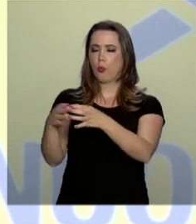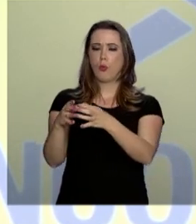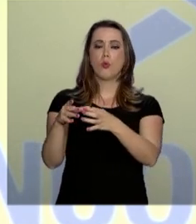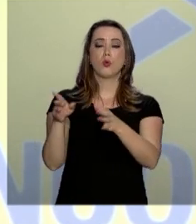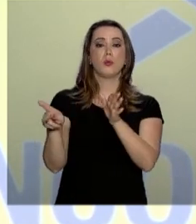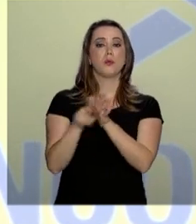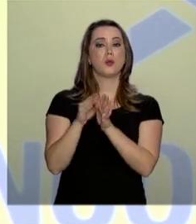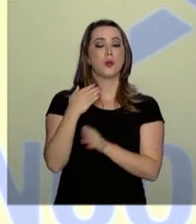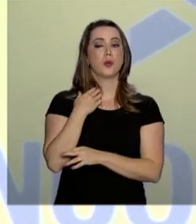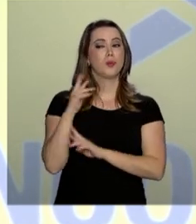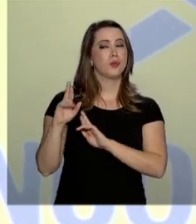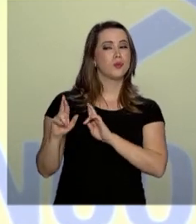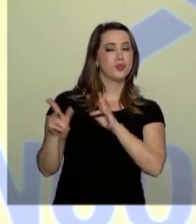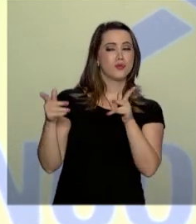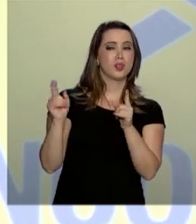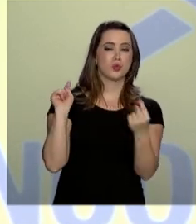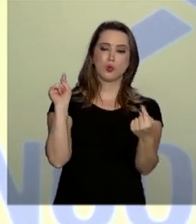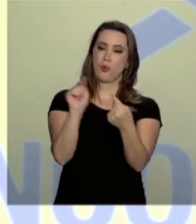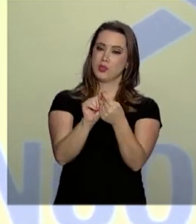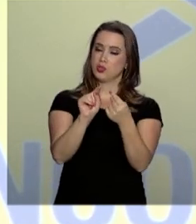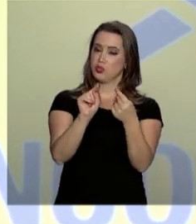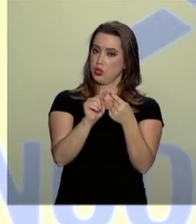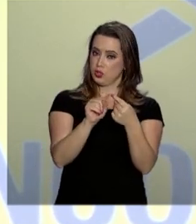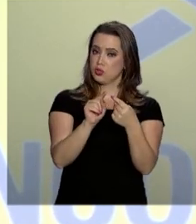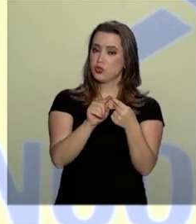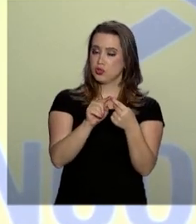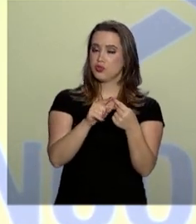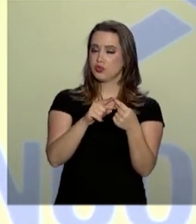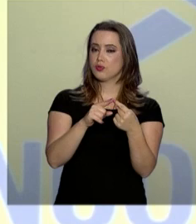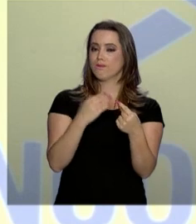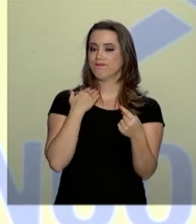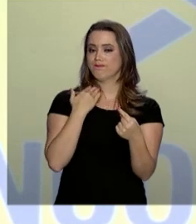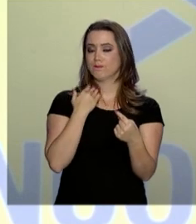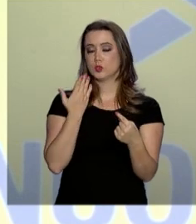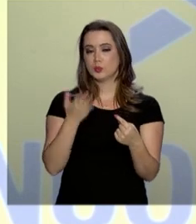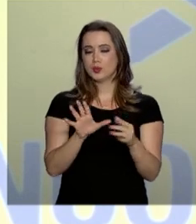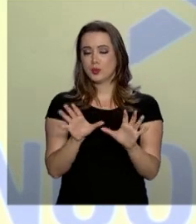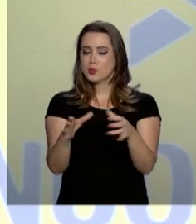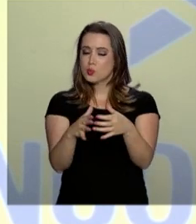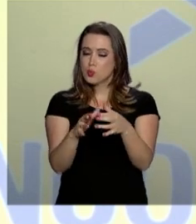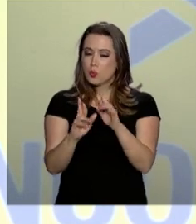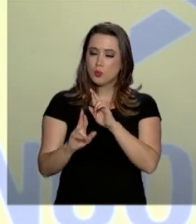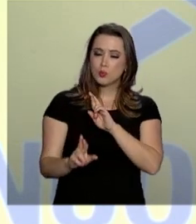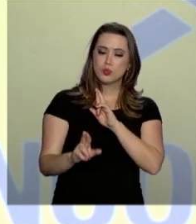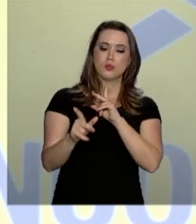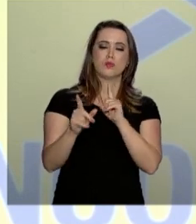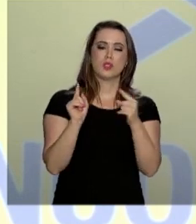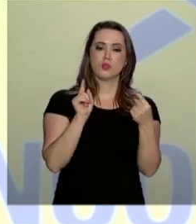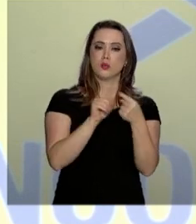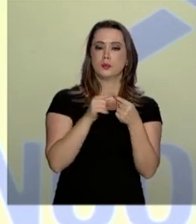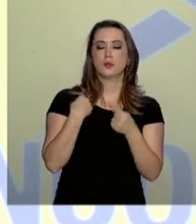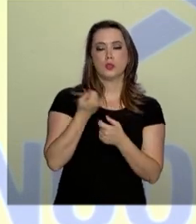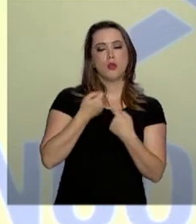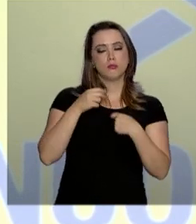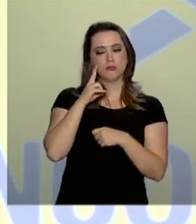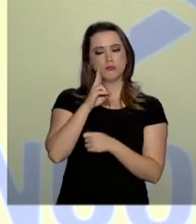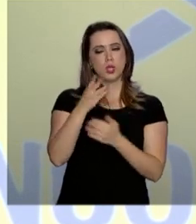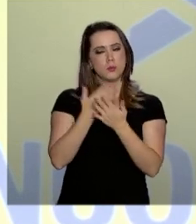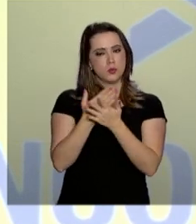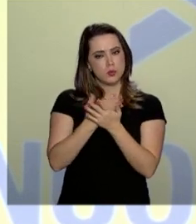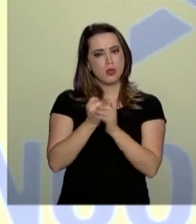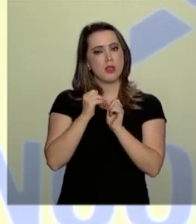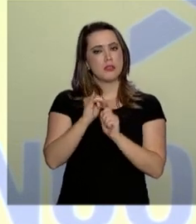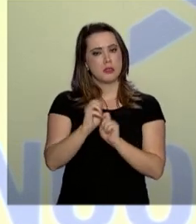atividades principais e, nestes casos, realmente consideraremos os desinvestimentos.